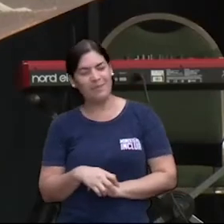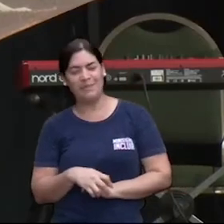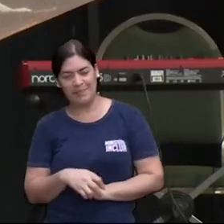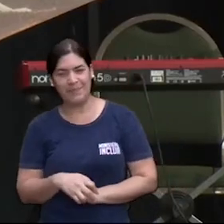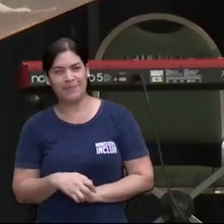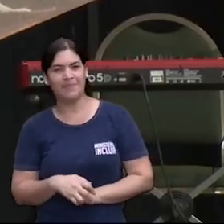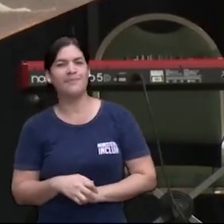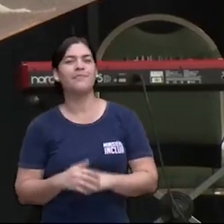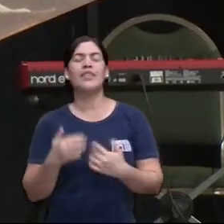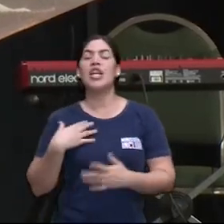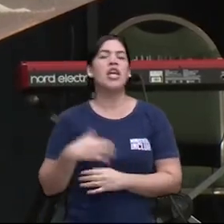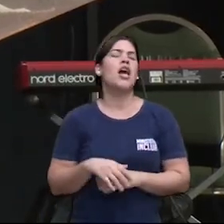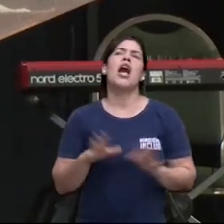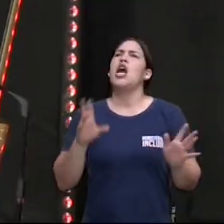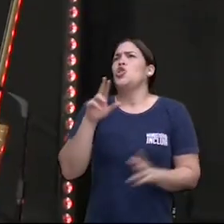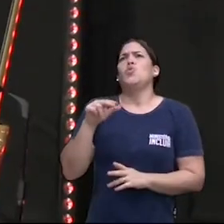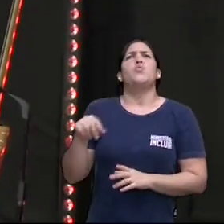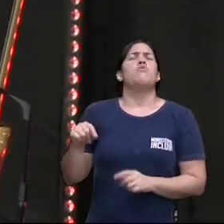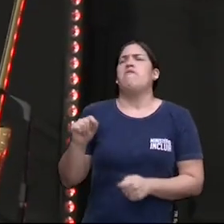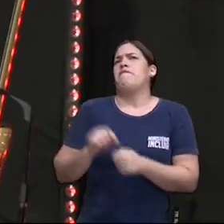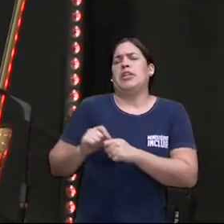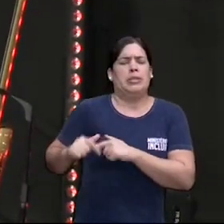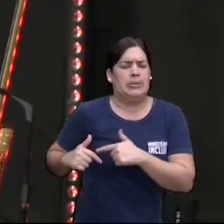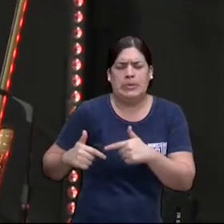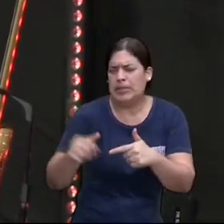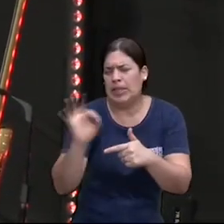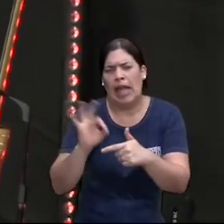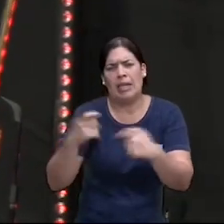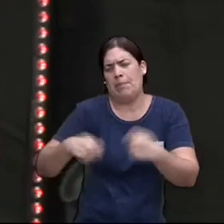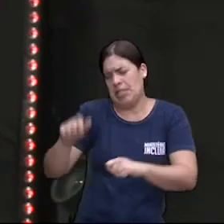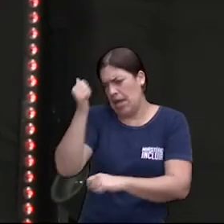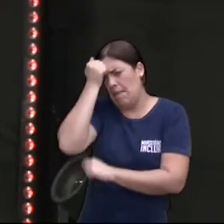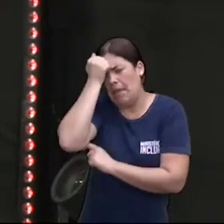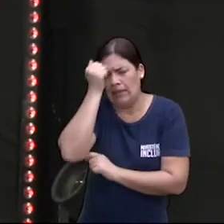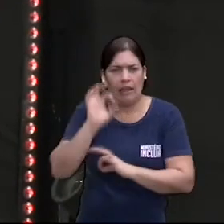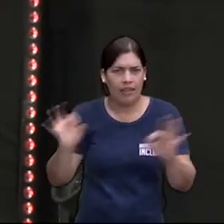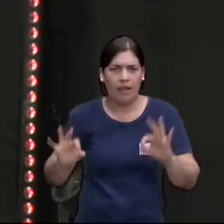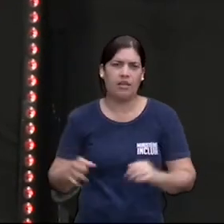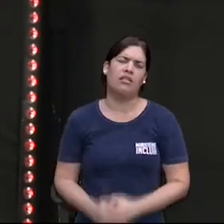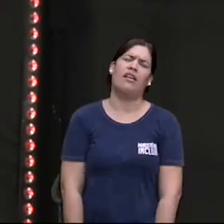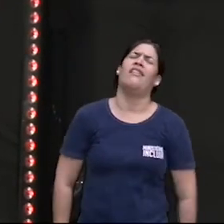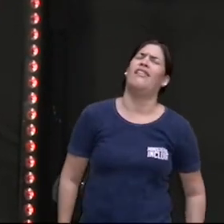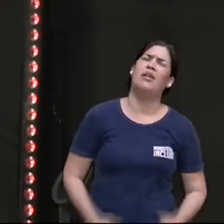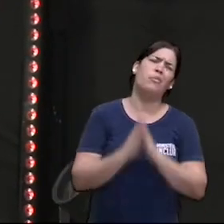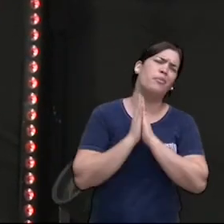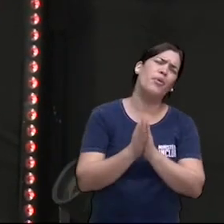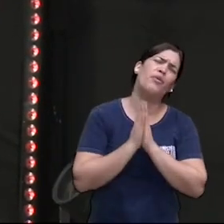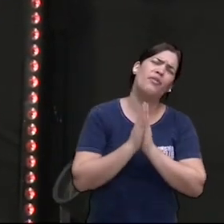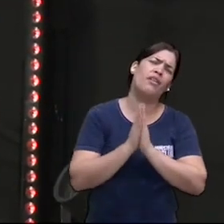nunca fiz nada que eu me arrependesse. Pelo amor de Deus.